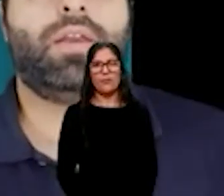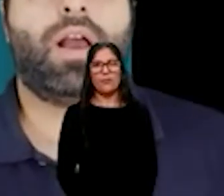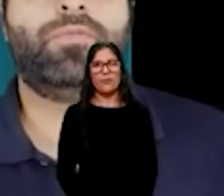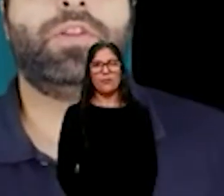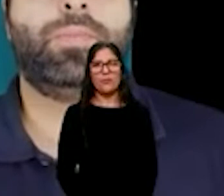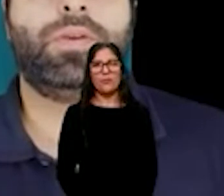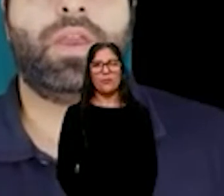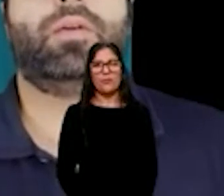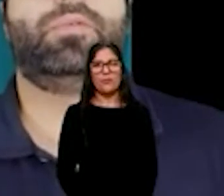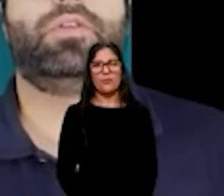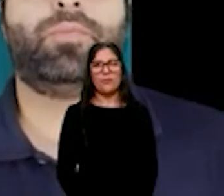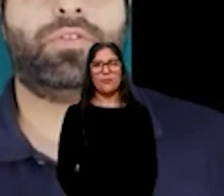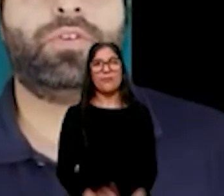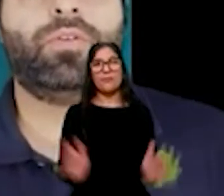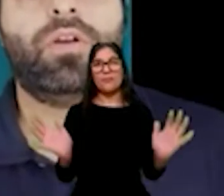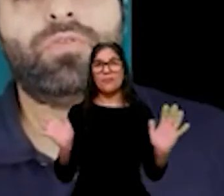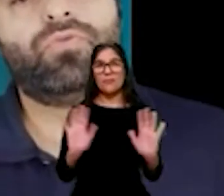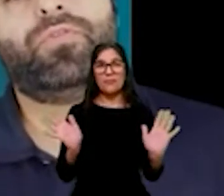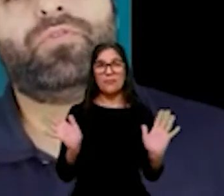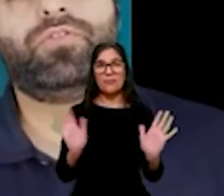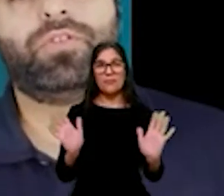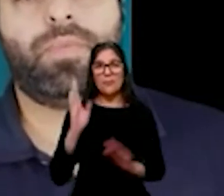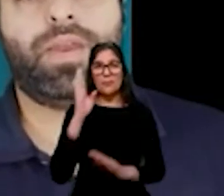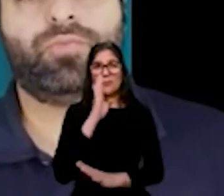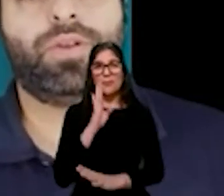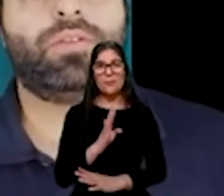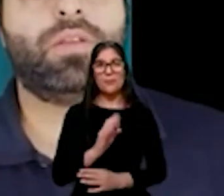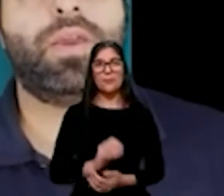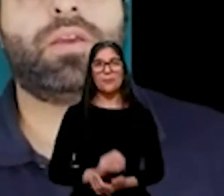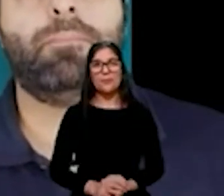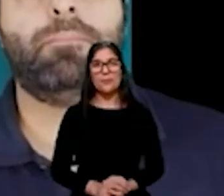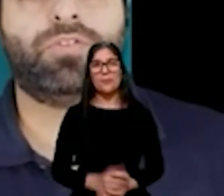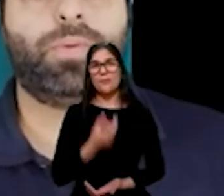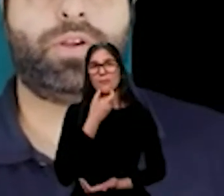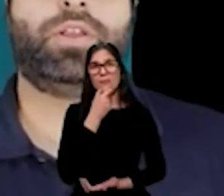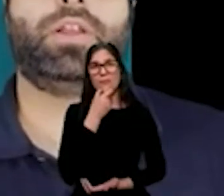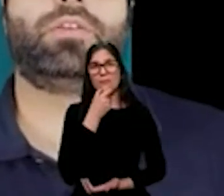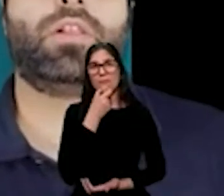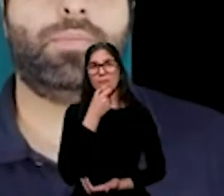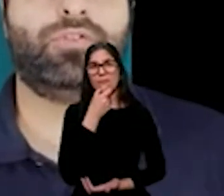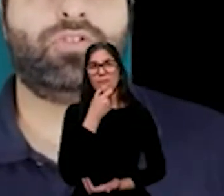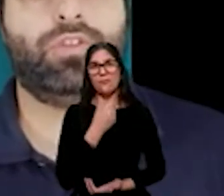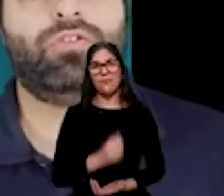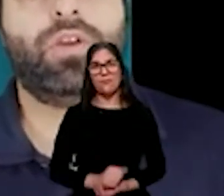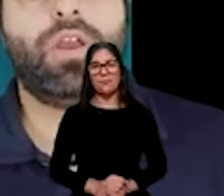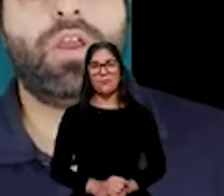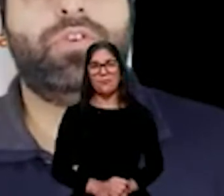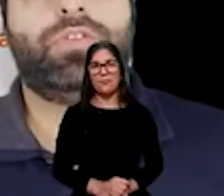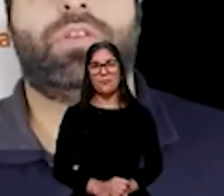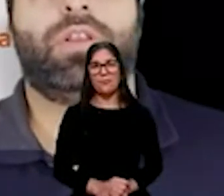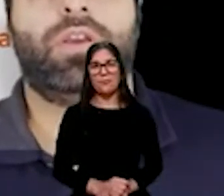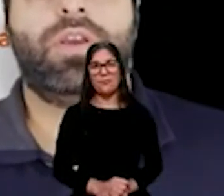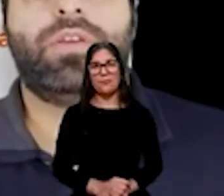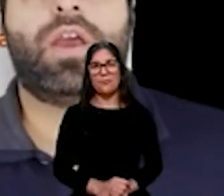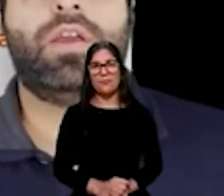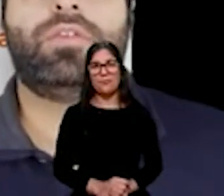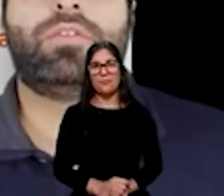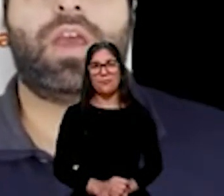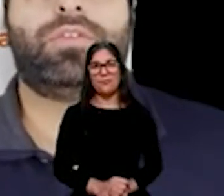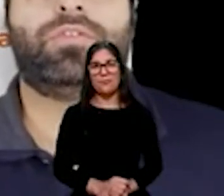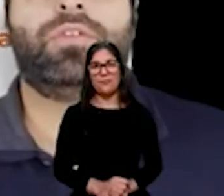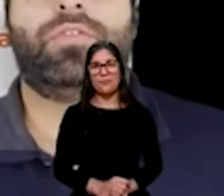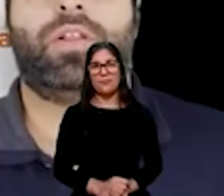Hi, eu sou Felipe, e eu acredito que o o refrigerant management, pode fazer um grande problema em climate change. Recentemente,